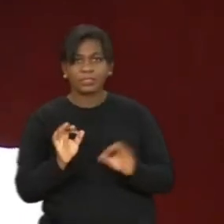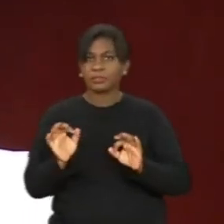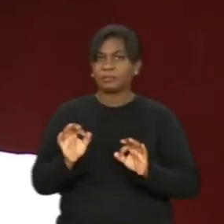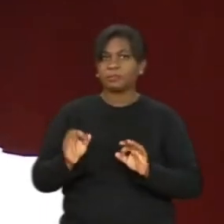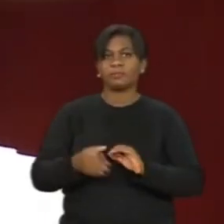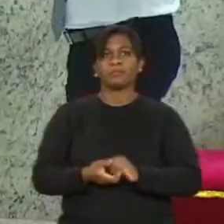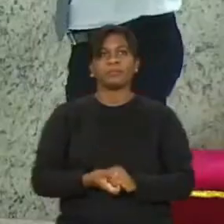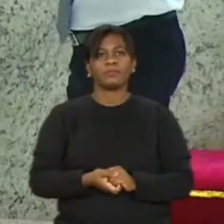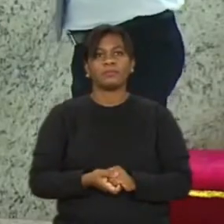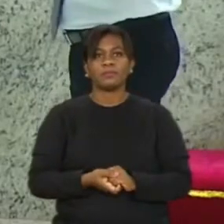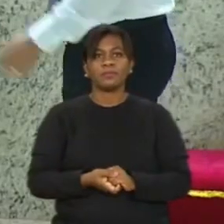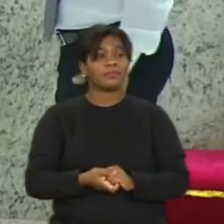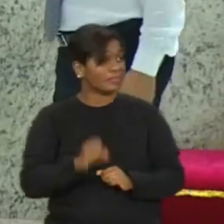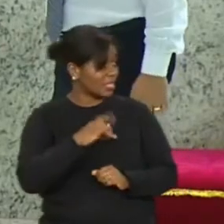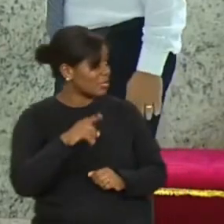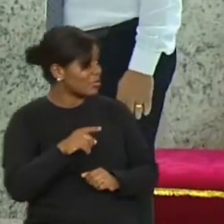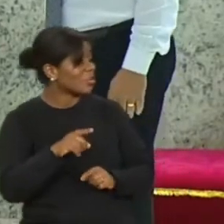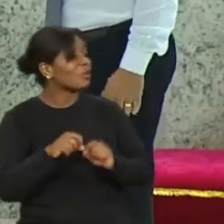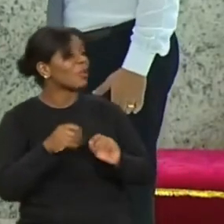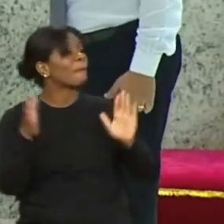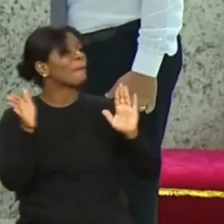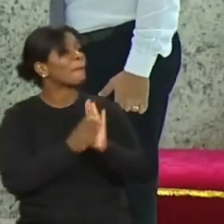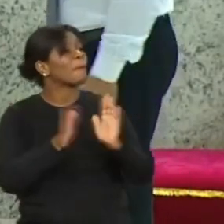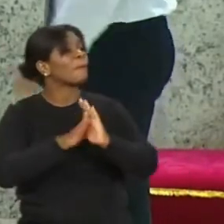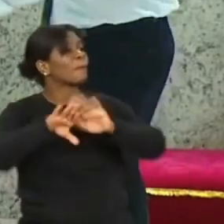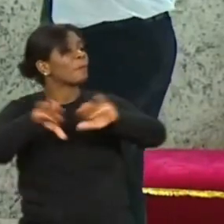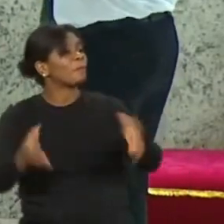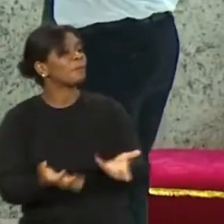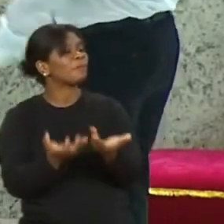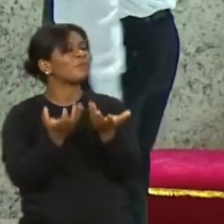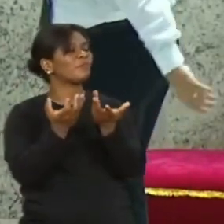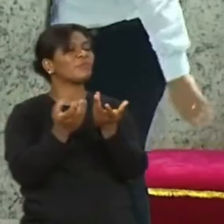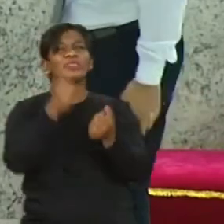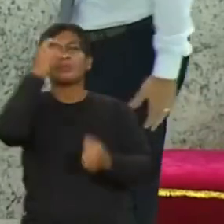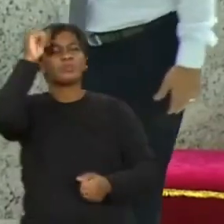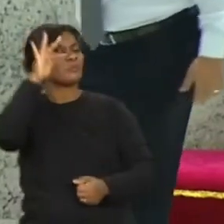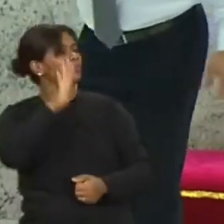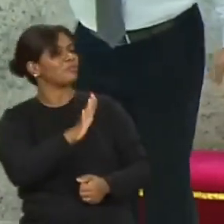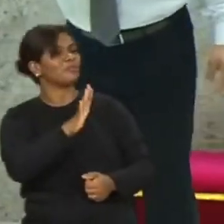Amém. Isso é a fogueira santa de Israel. Amém, pessoal? Deus abençoe vocês. Amém. Amém.